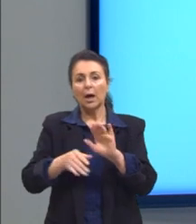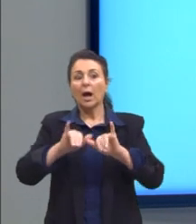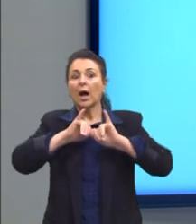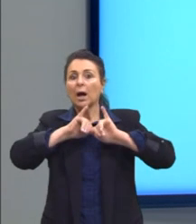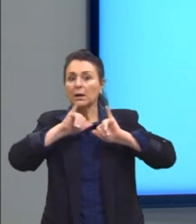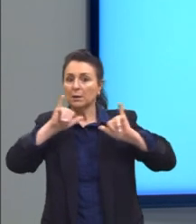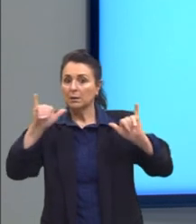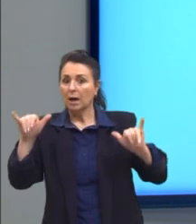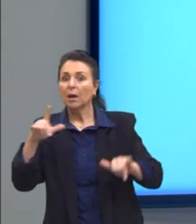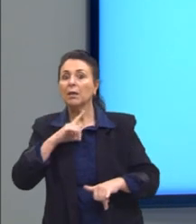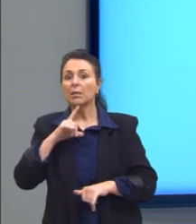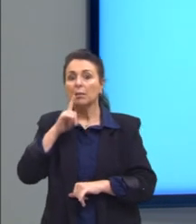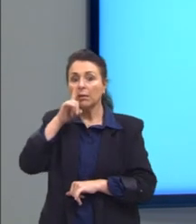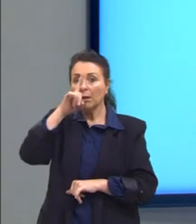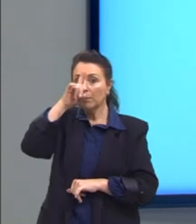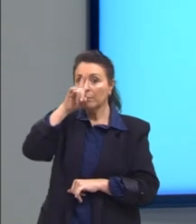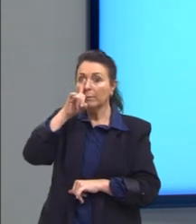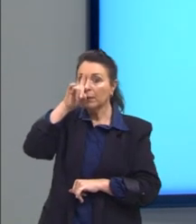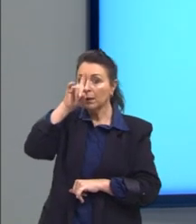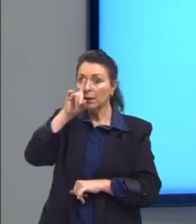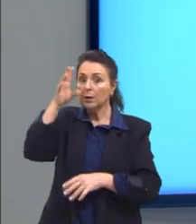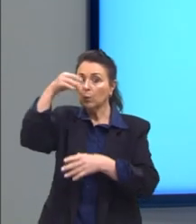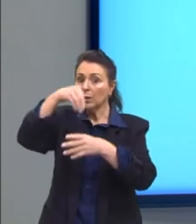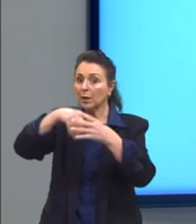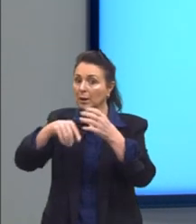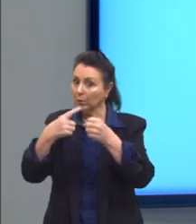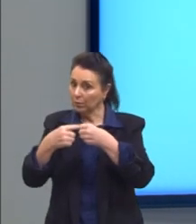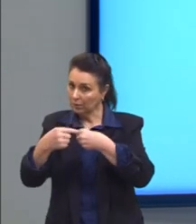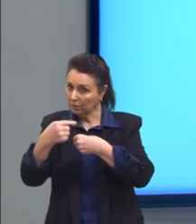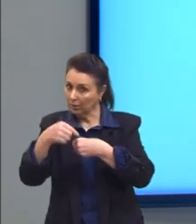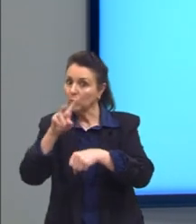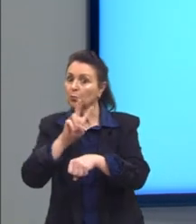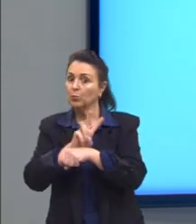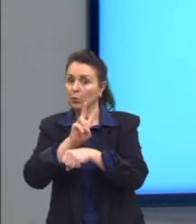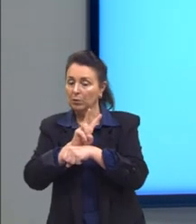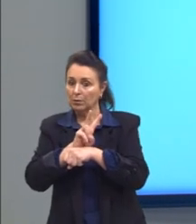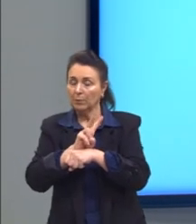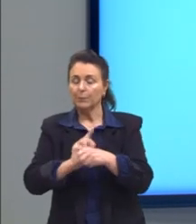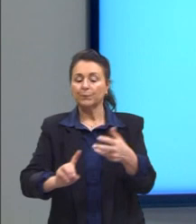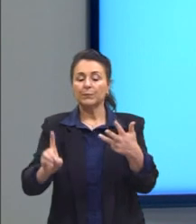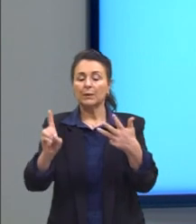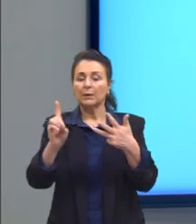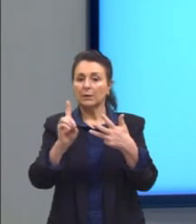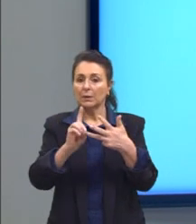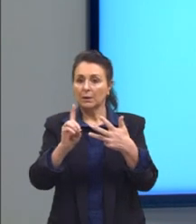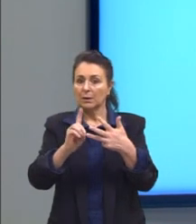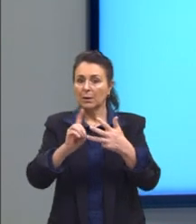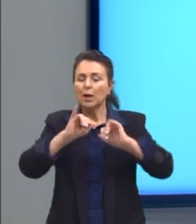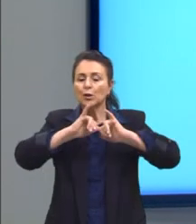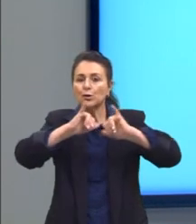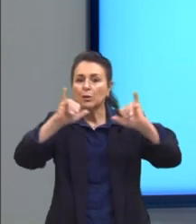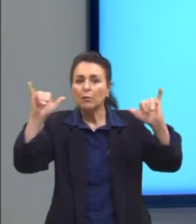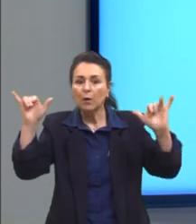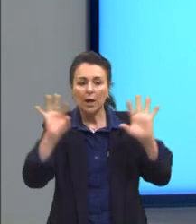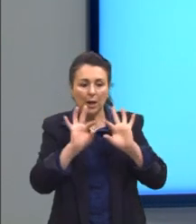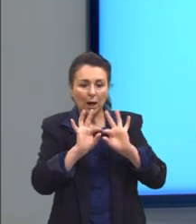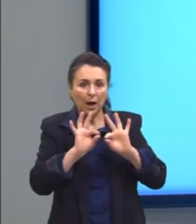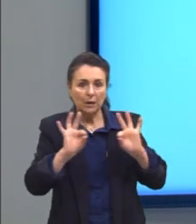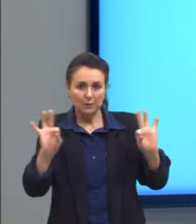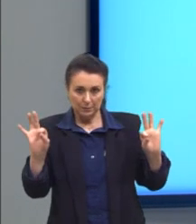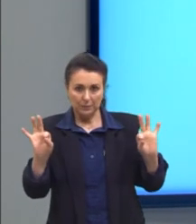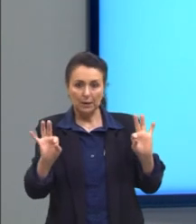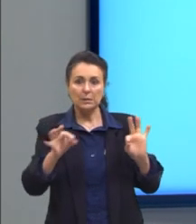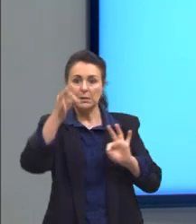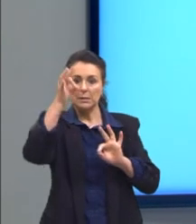perigos presentes nas vias urbanas brasileiras. Letra D. Divulgar a distância permitida